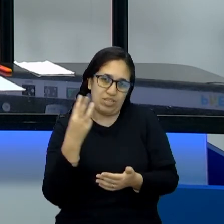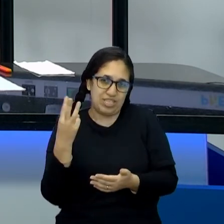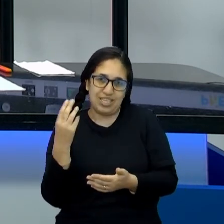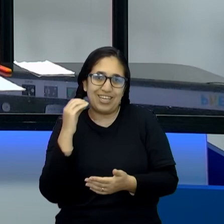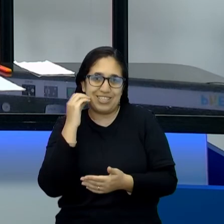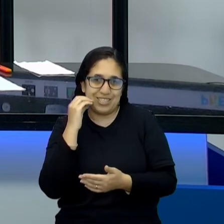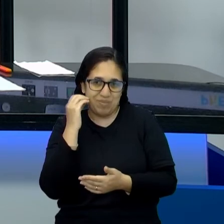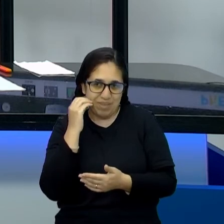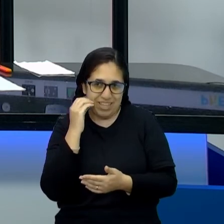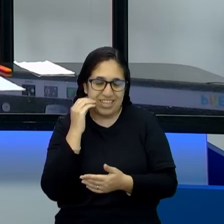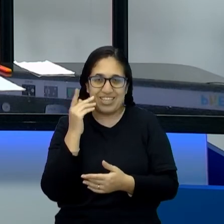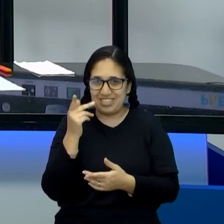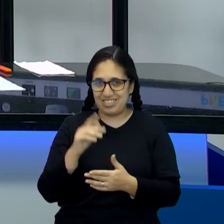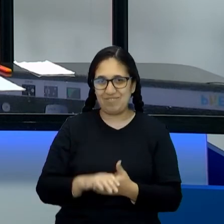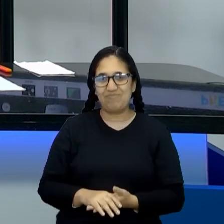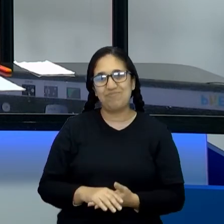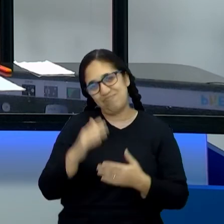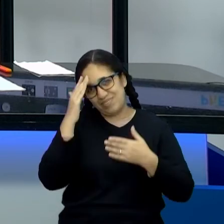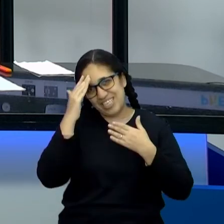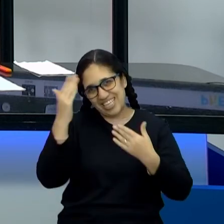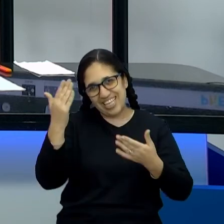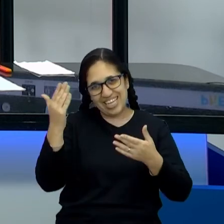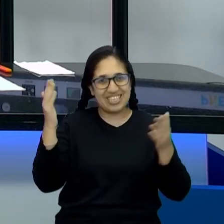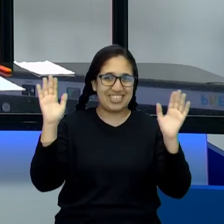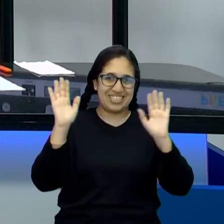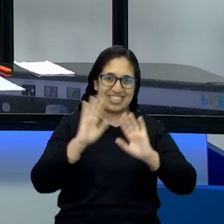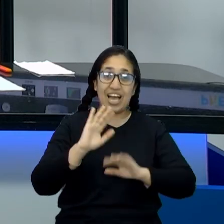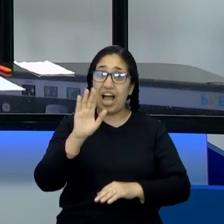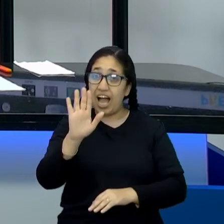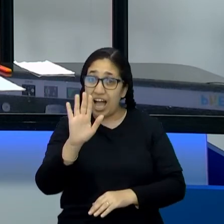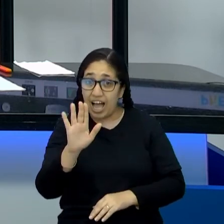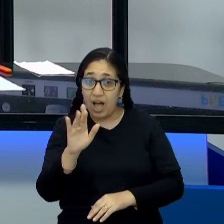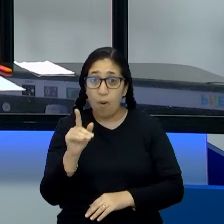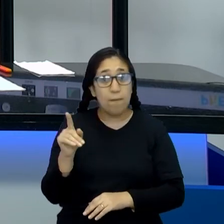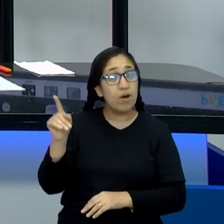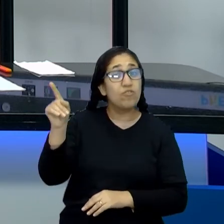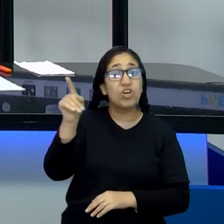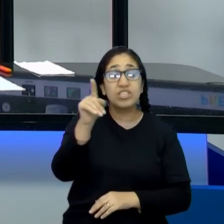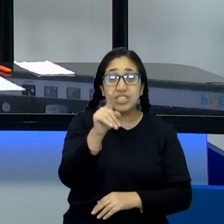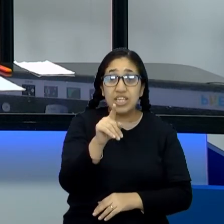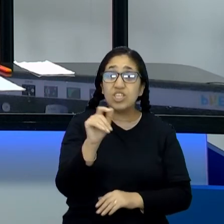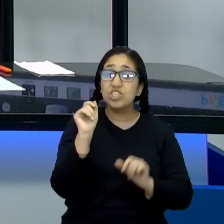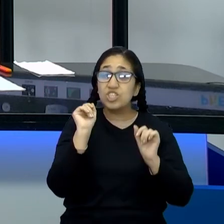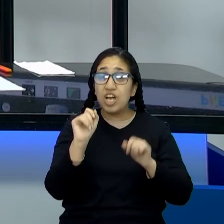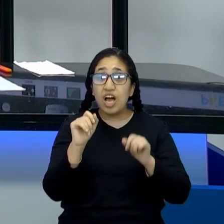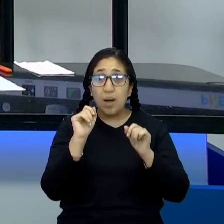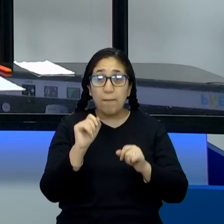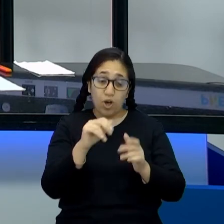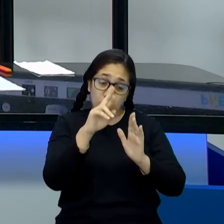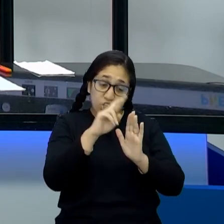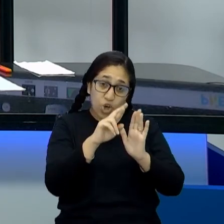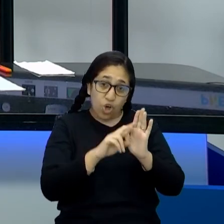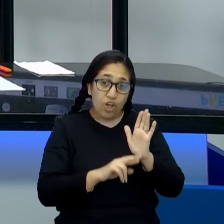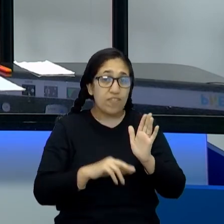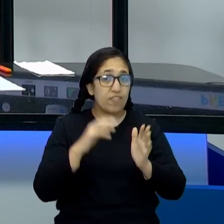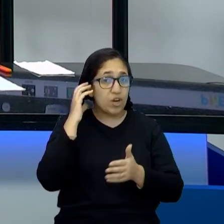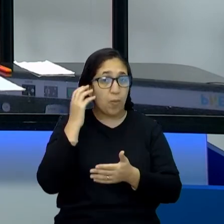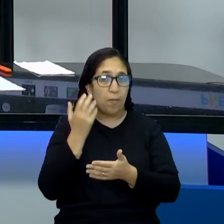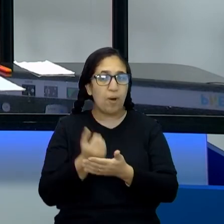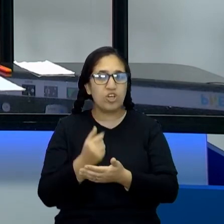experimentos. Não percam. Muito obrigada e até a próxima. Ah, pra vocês aí, já podem começar a fazer o roteiro do podcast.